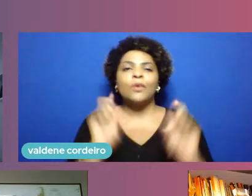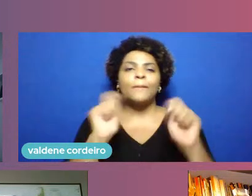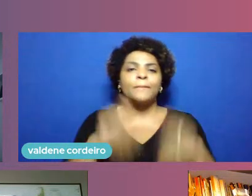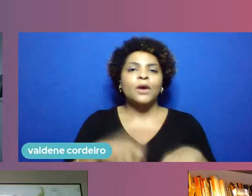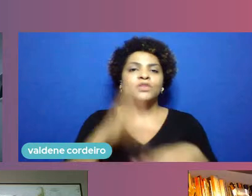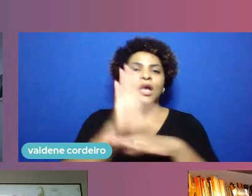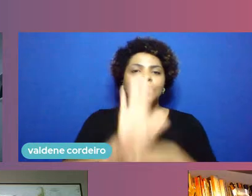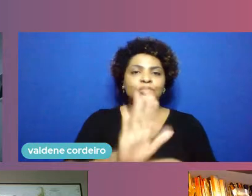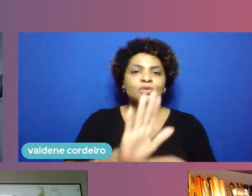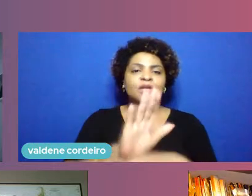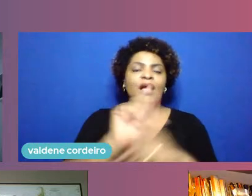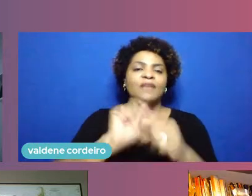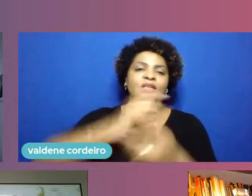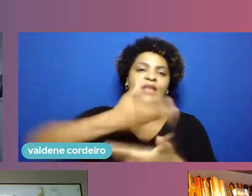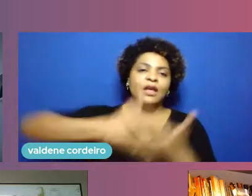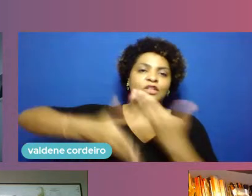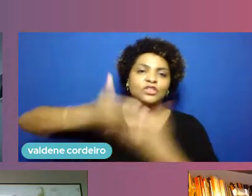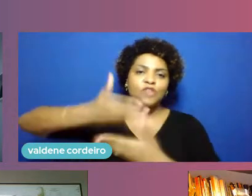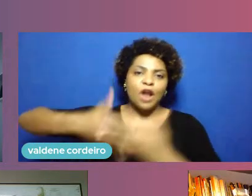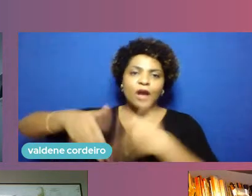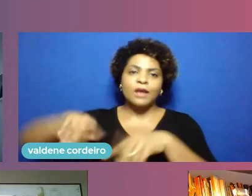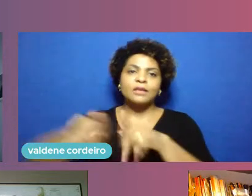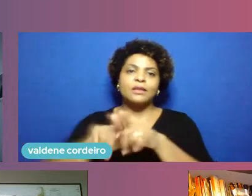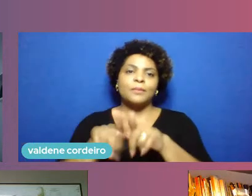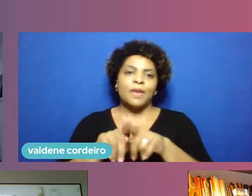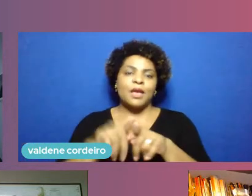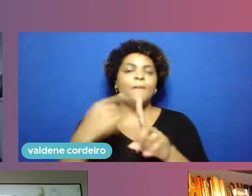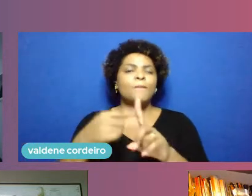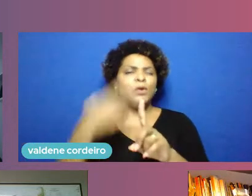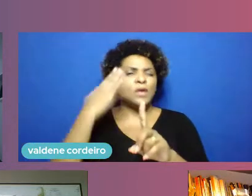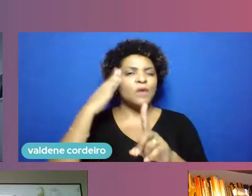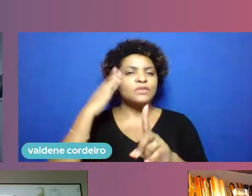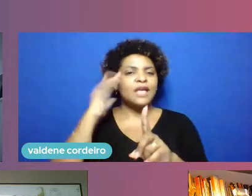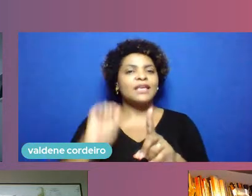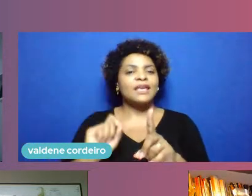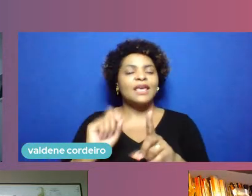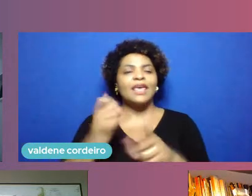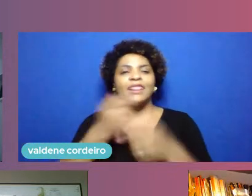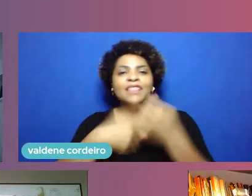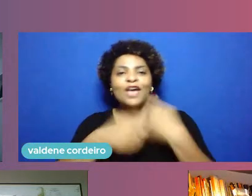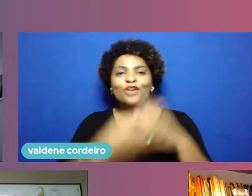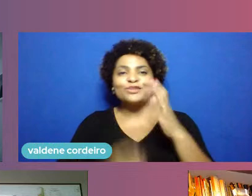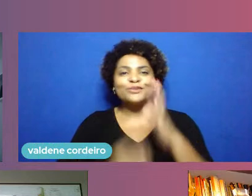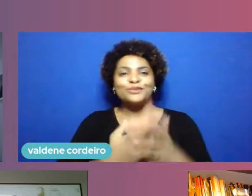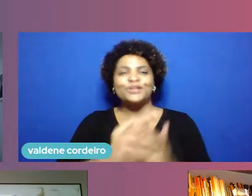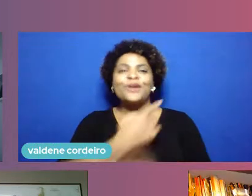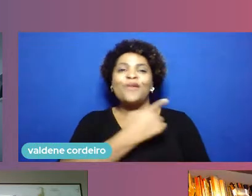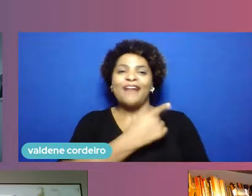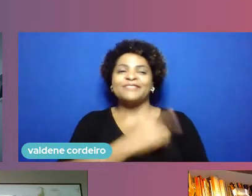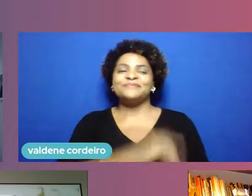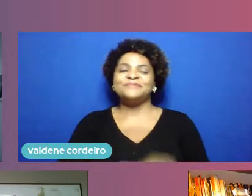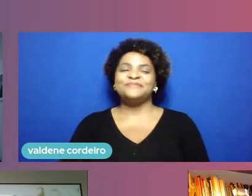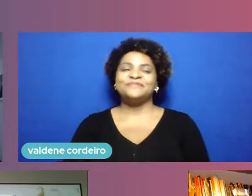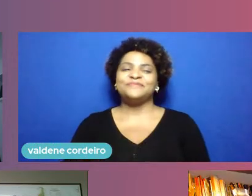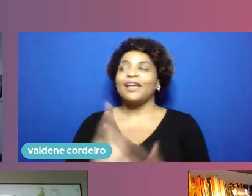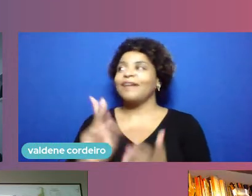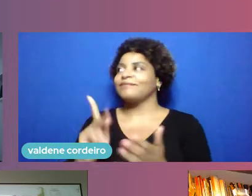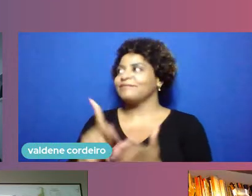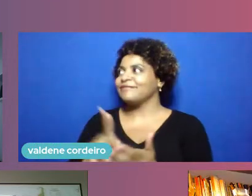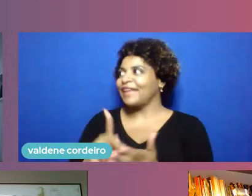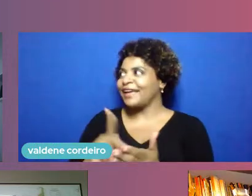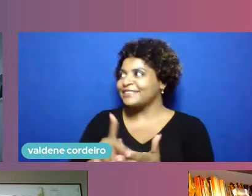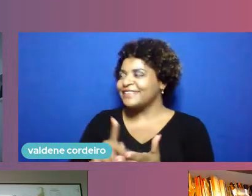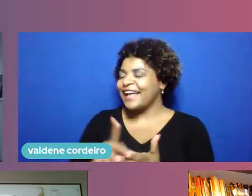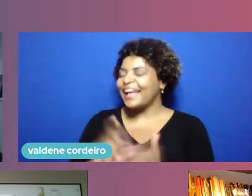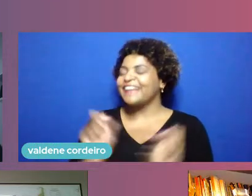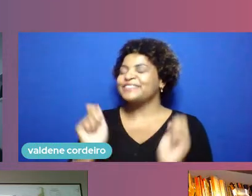e fazendo negócios porque eu sei que muitos negócios também surgiram também por lá realmente posso dizer que foi uma viagem bem